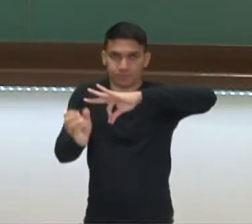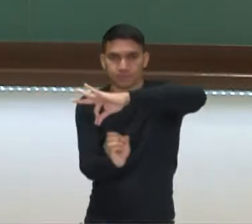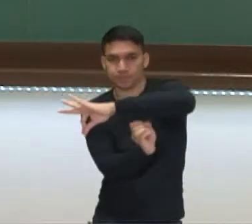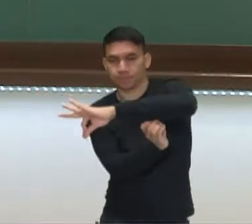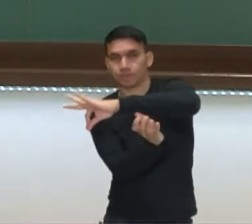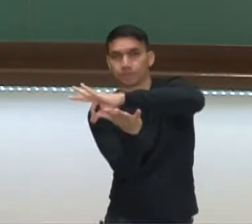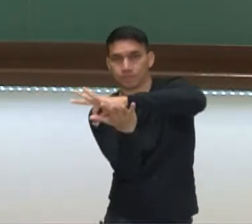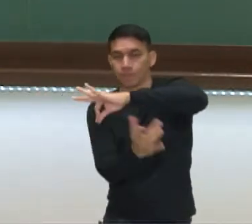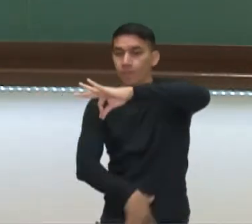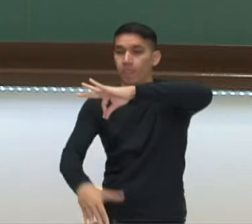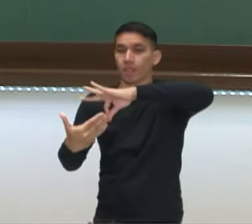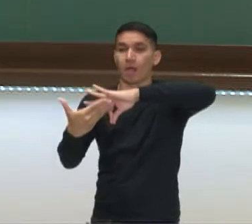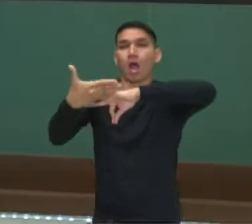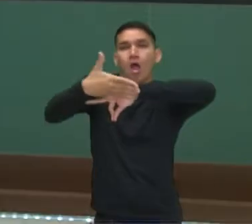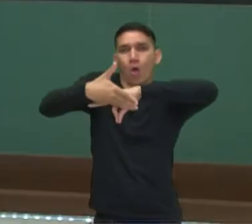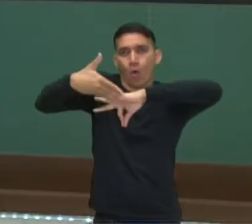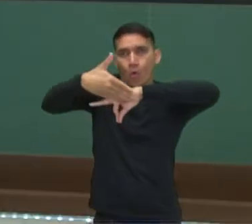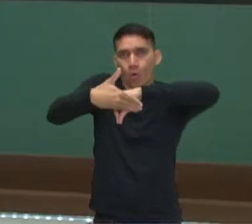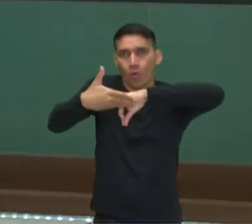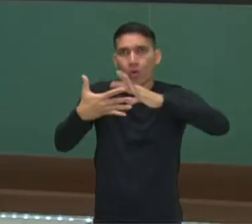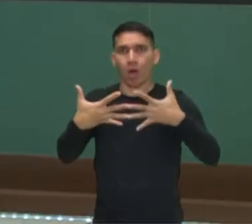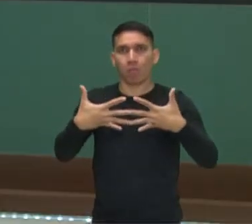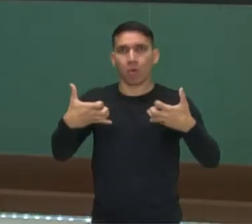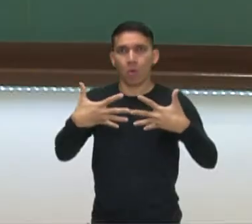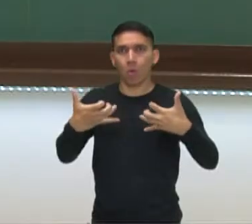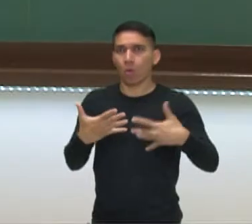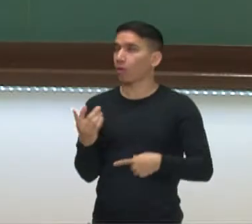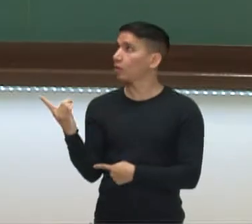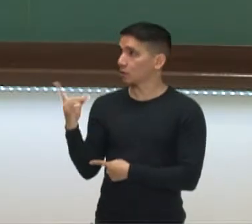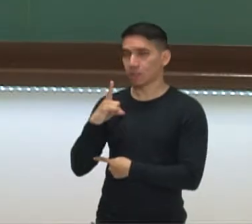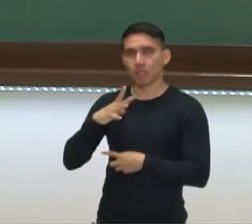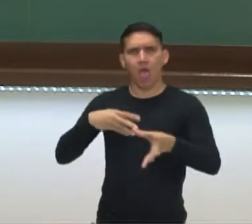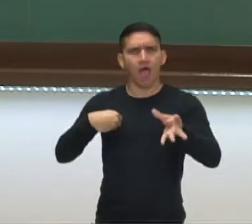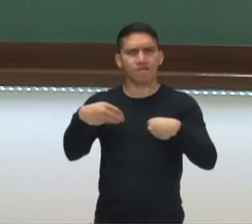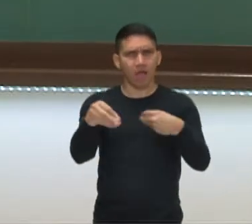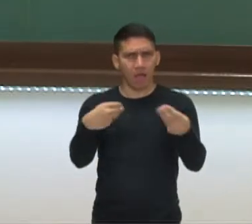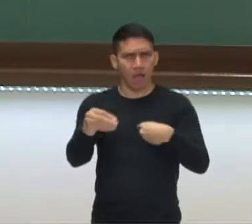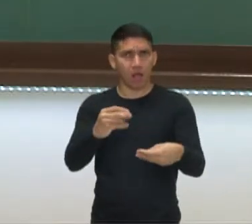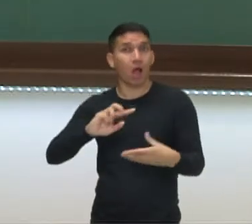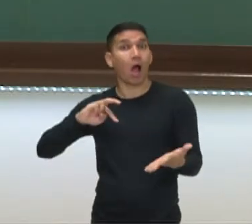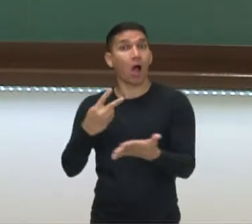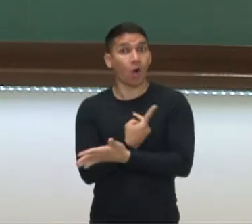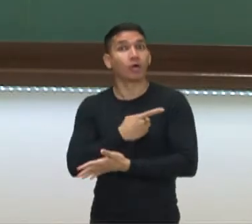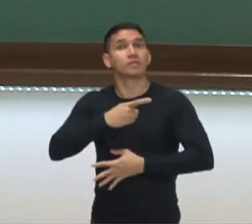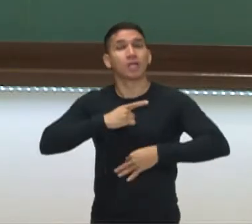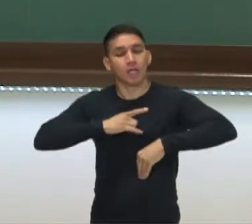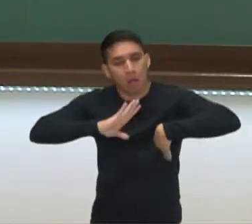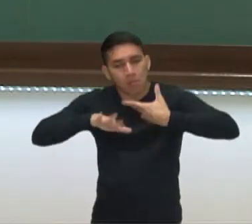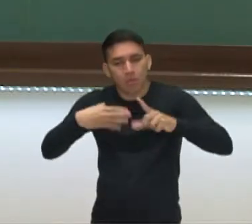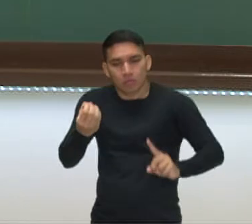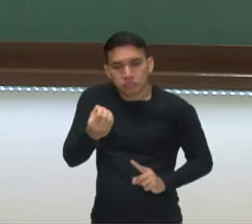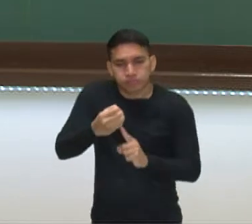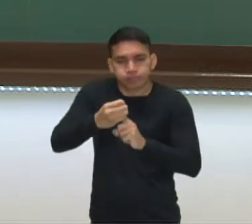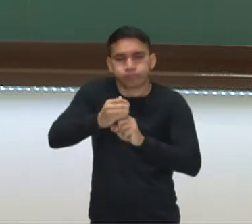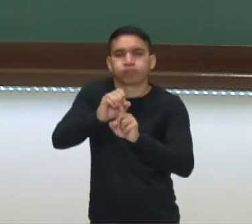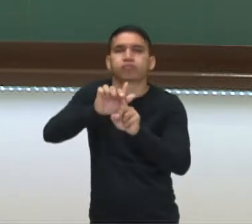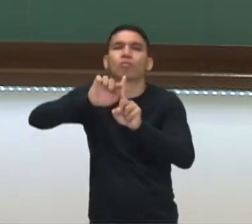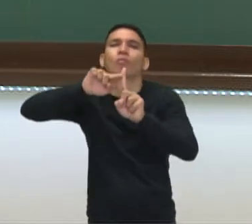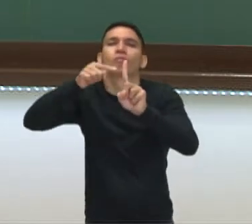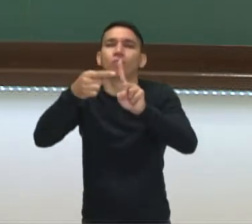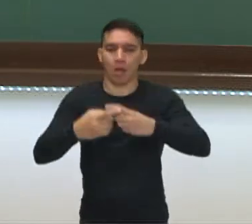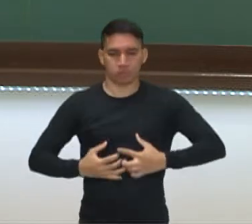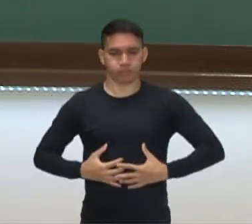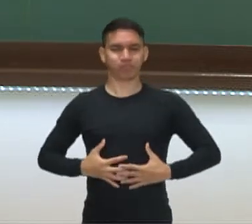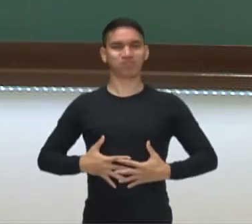O útero, que é este órgão muscular elástico, onde ocorre o desenvolvimento do embrião, onde o